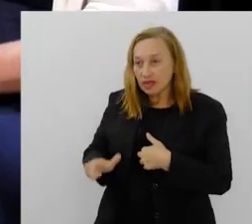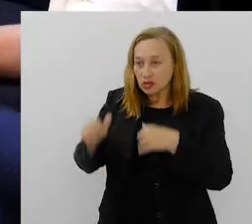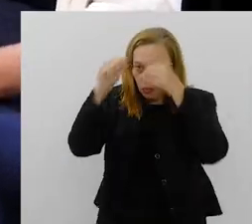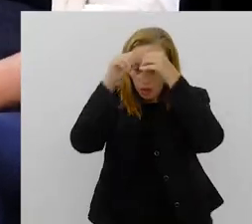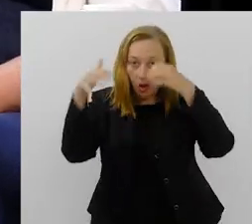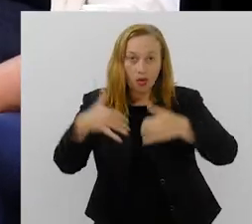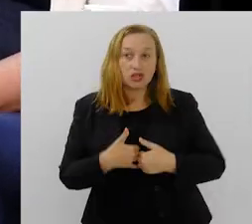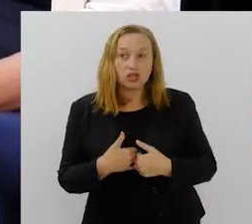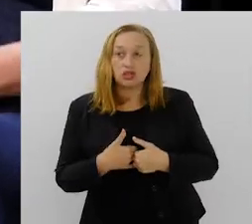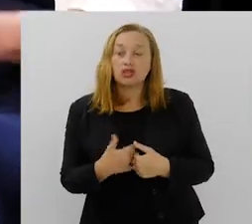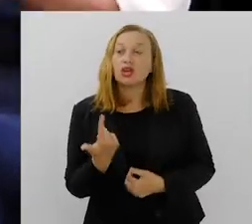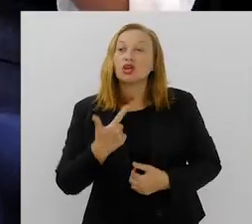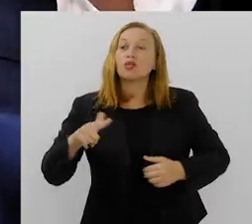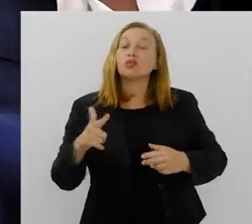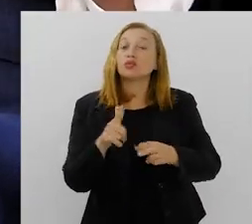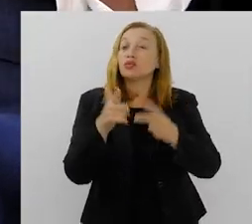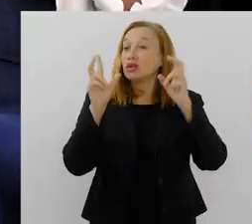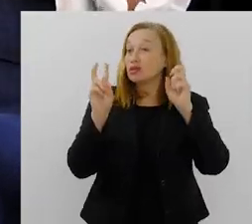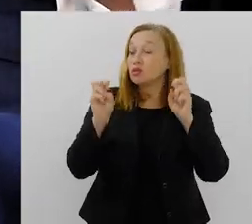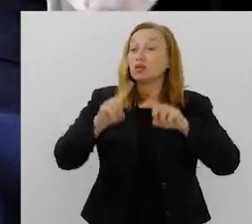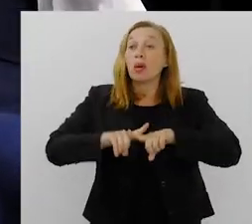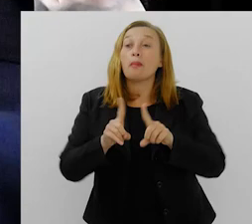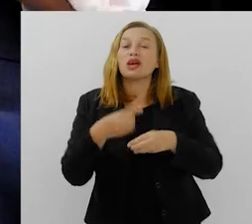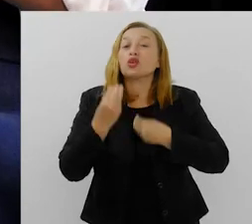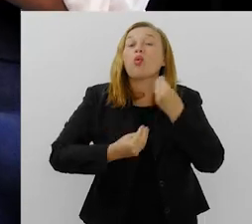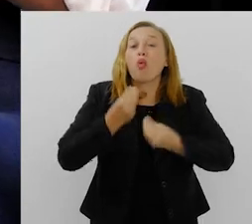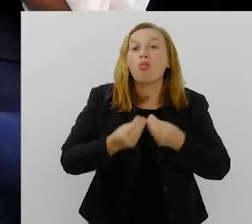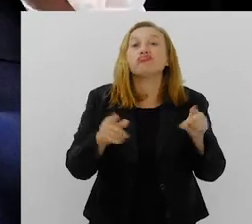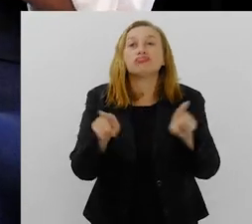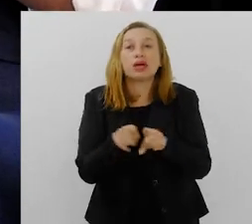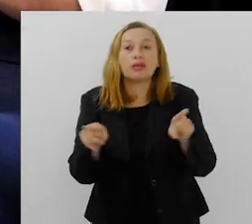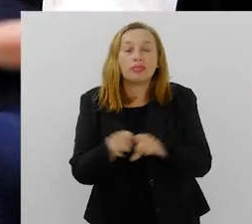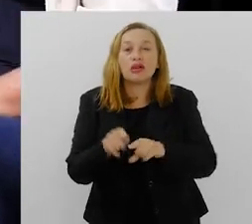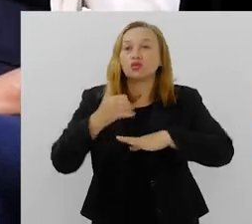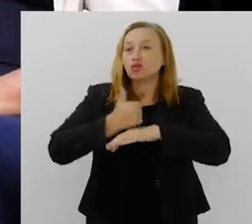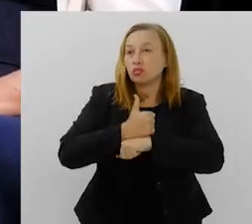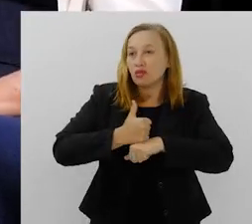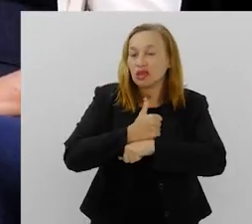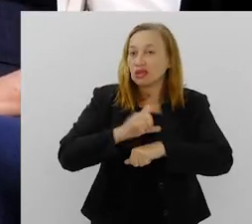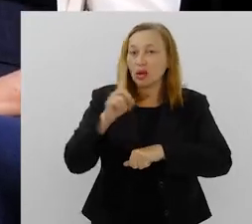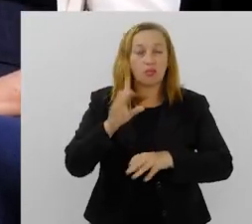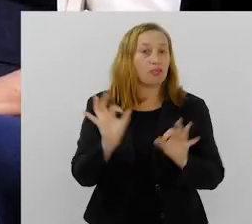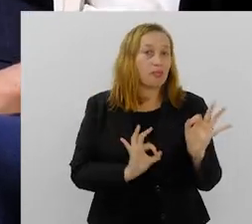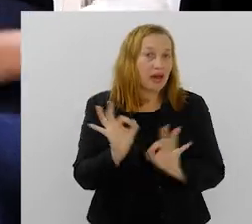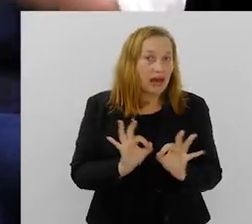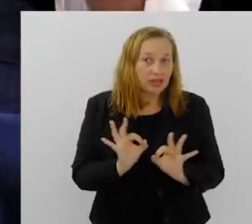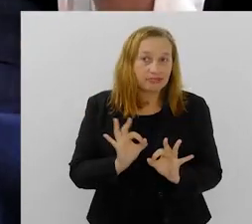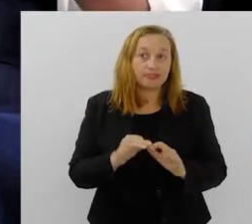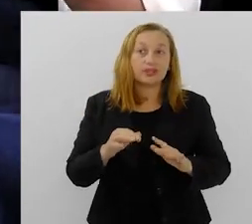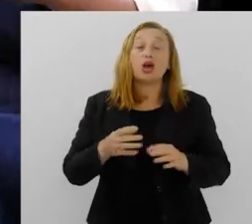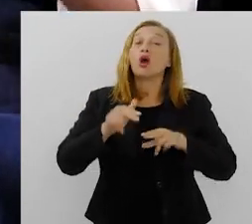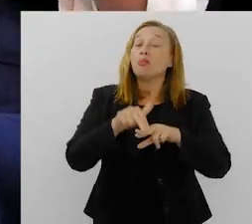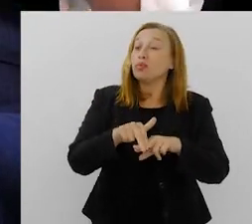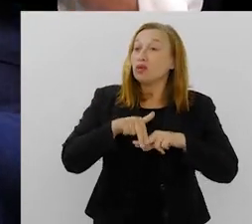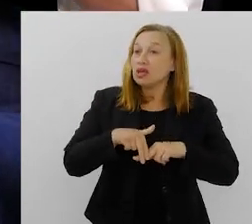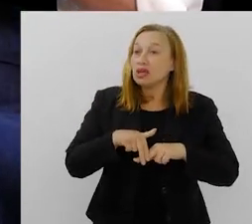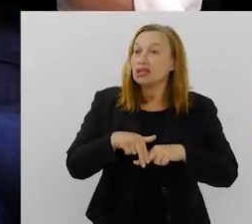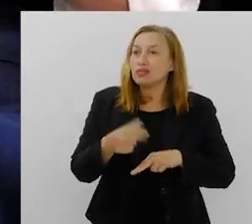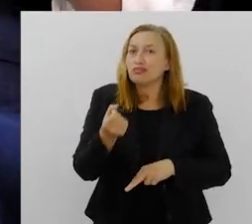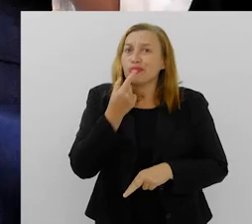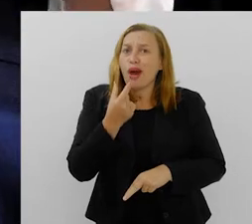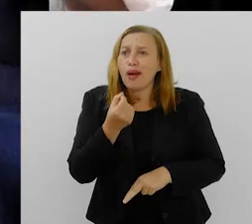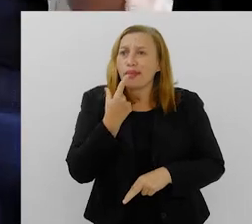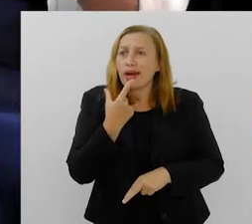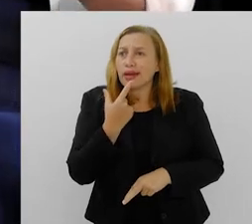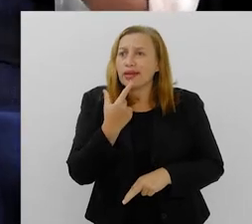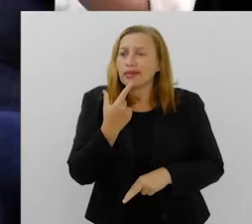nas outras questões, mas como também os profissionais não são preparados. E aí, por isso, a medicalização